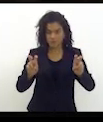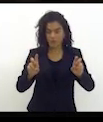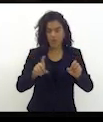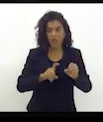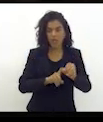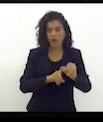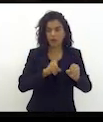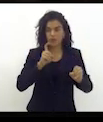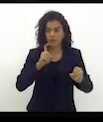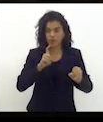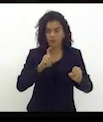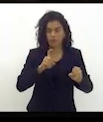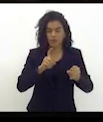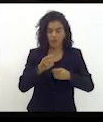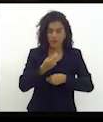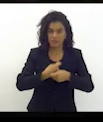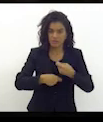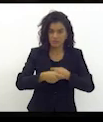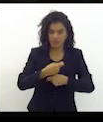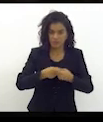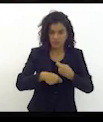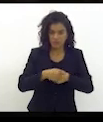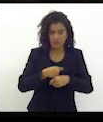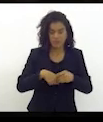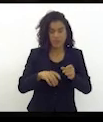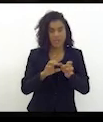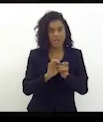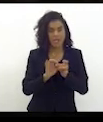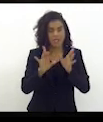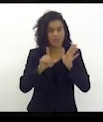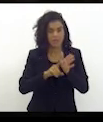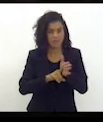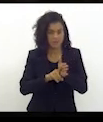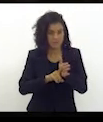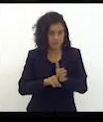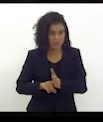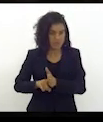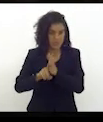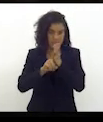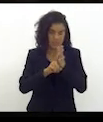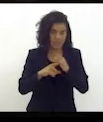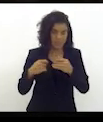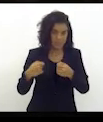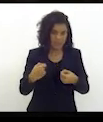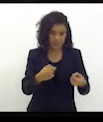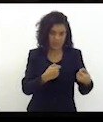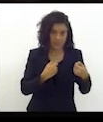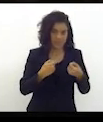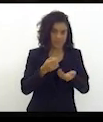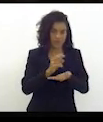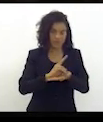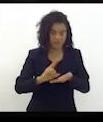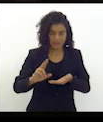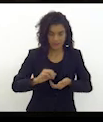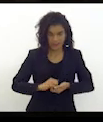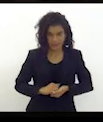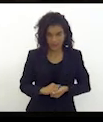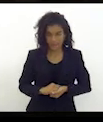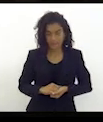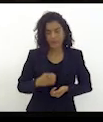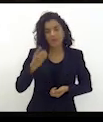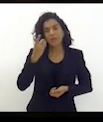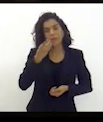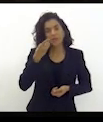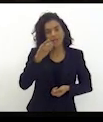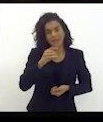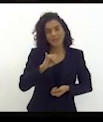autonomia administrativa e à liberdade de pesquisas que devam ter as universidades. Deputado da